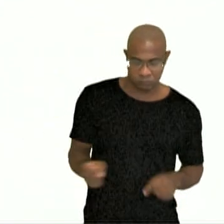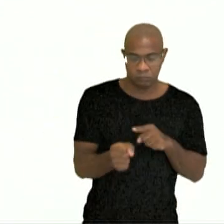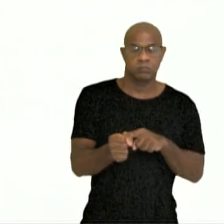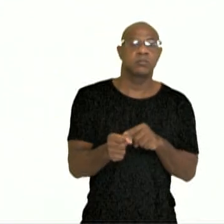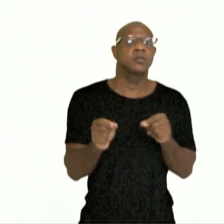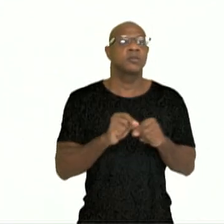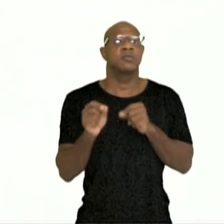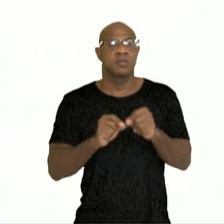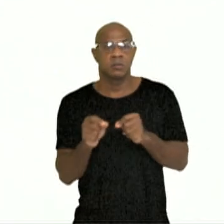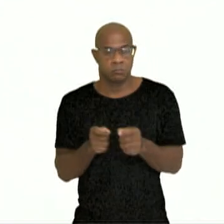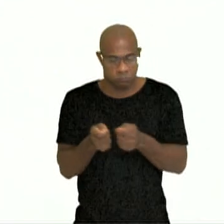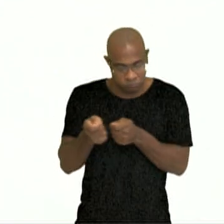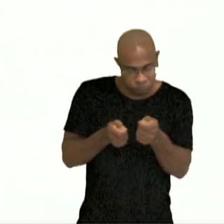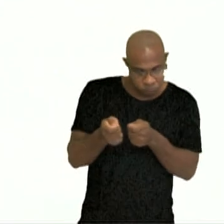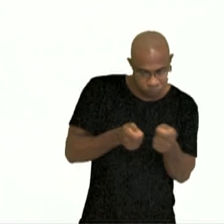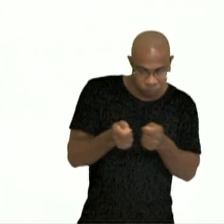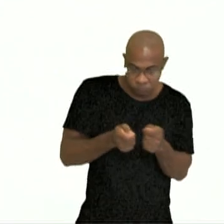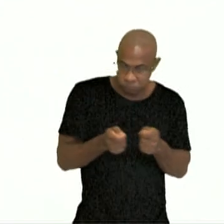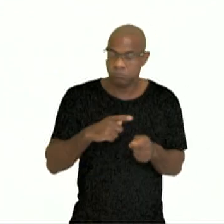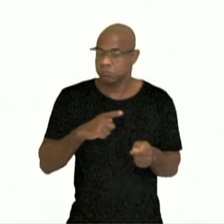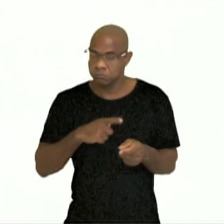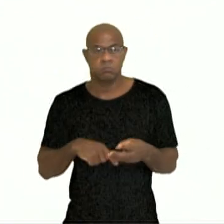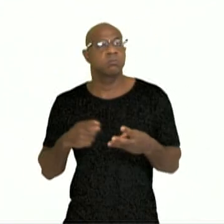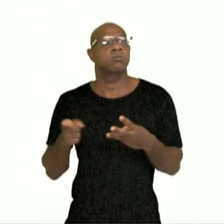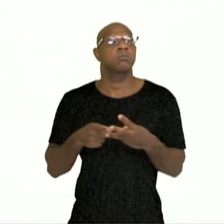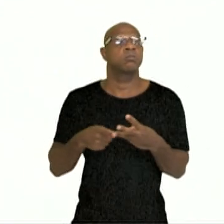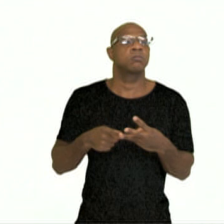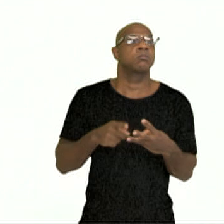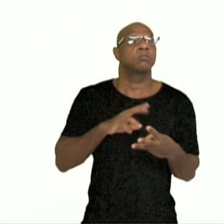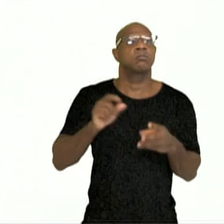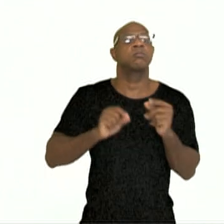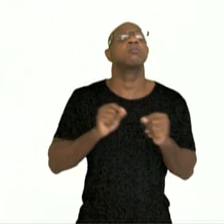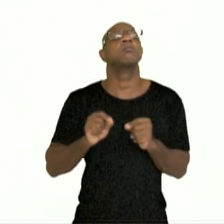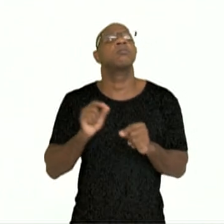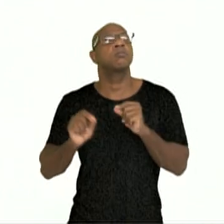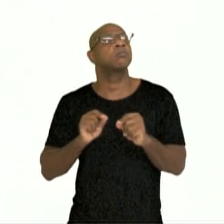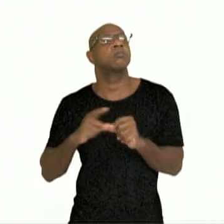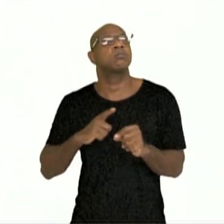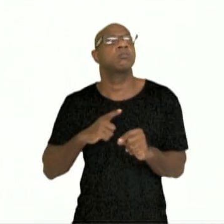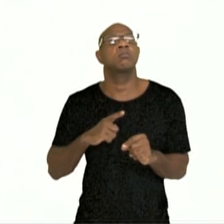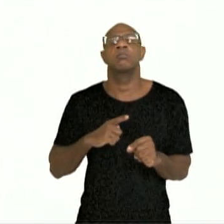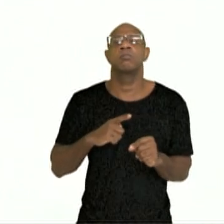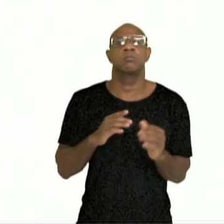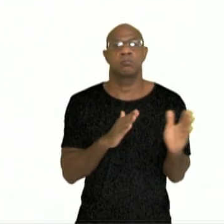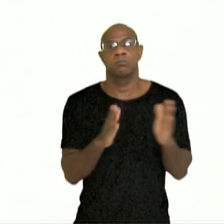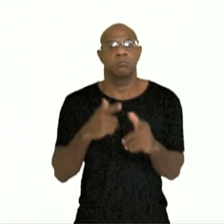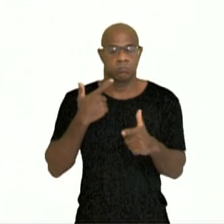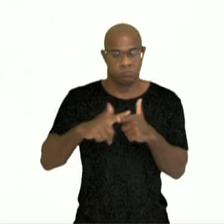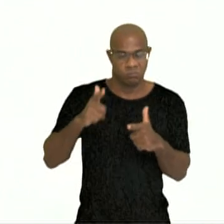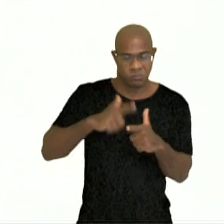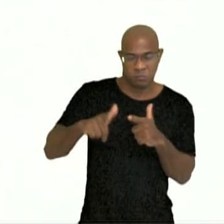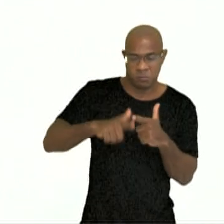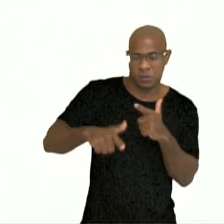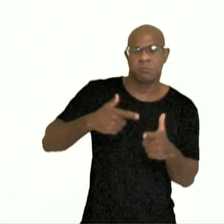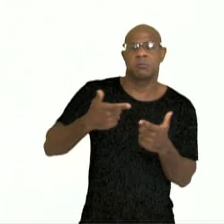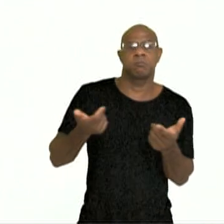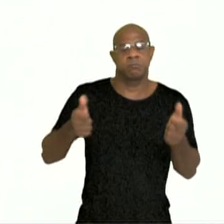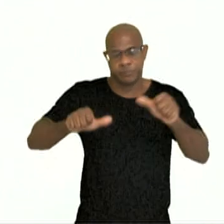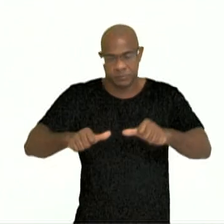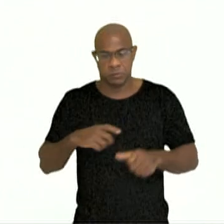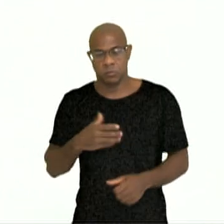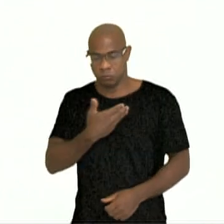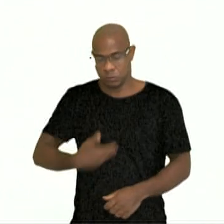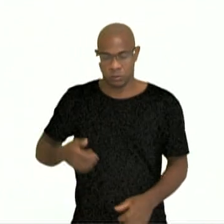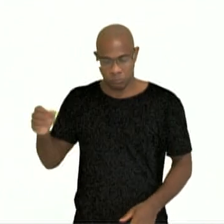autorregulação desse mercado e vai literalmente intervir em época de crise. Então, estes itens